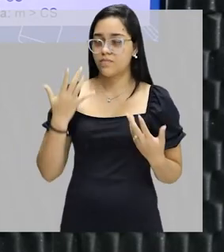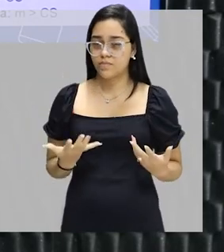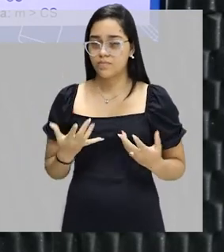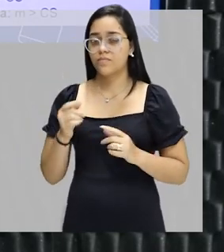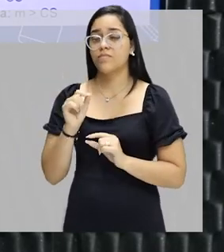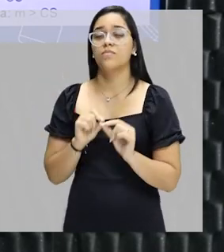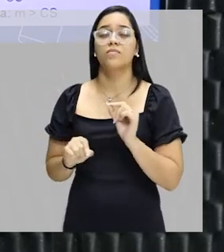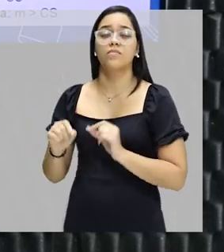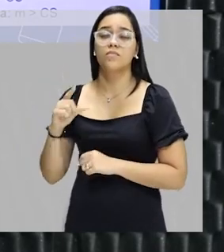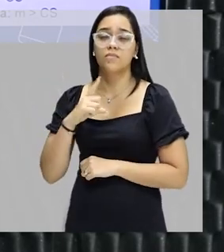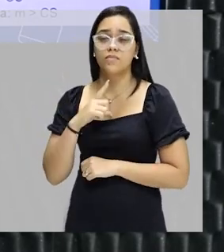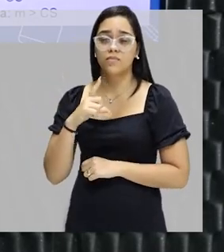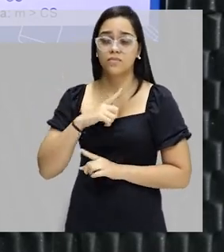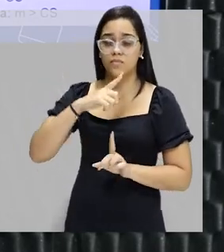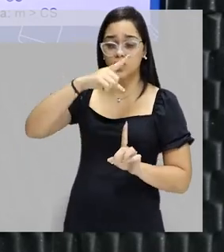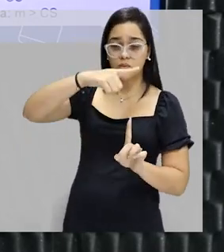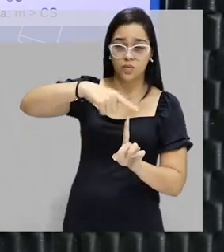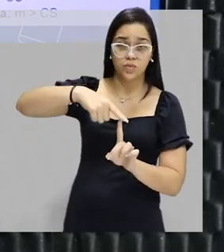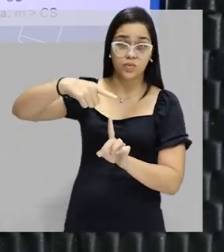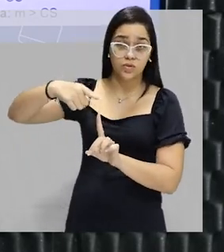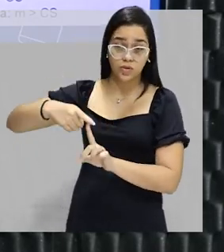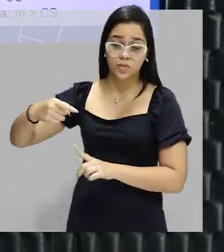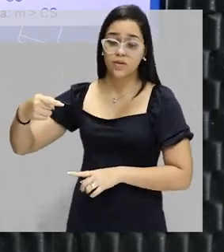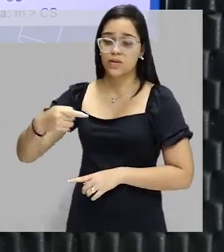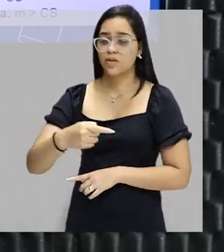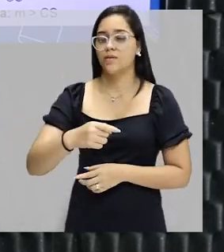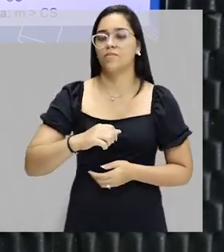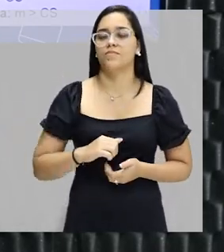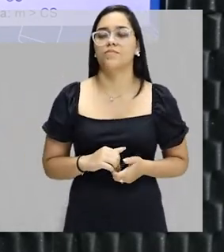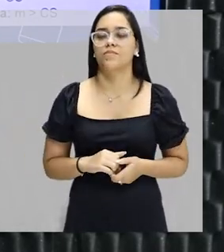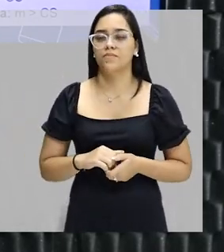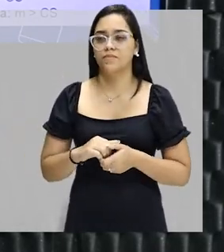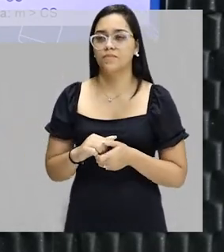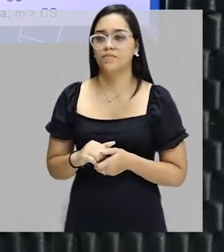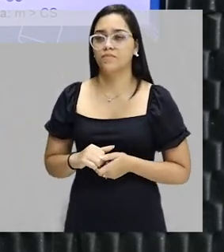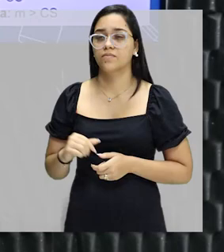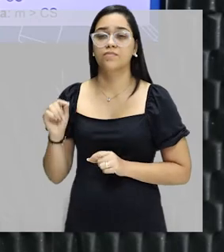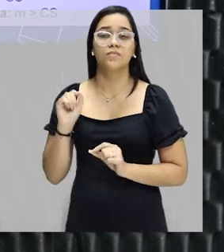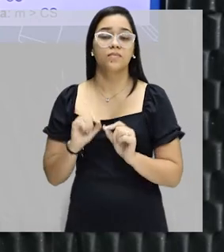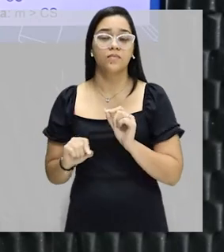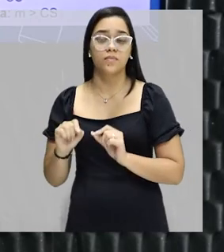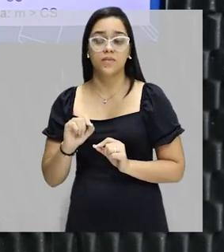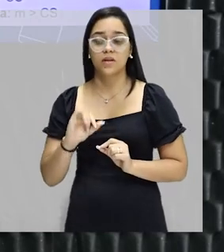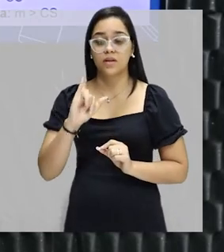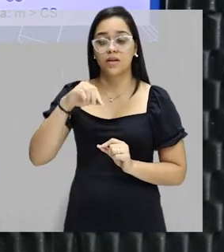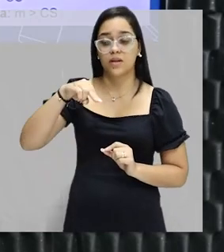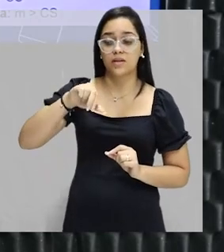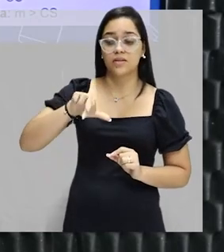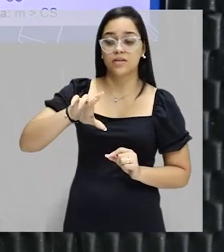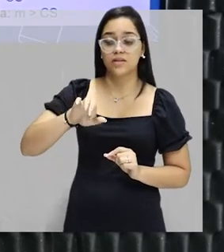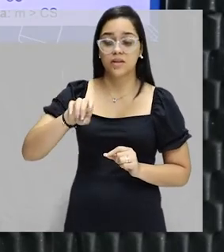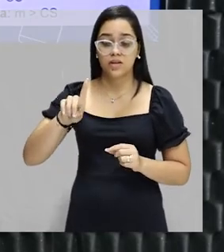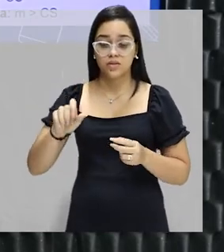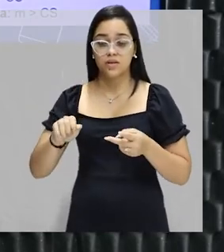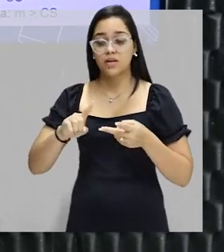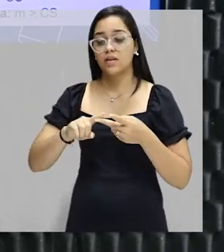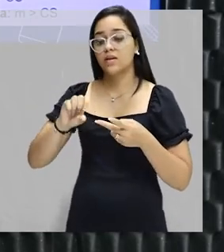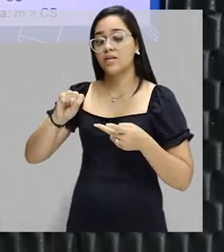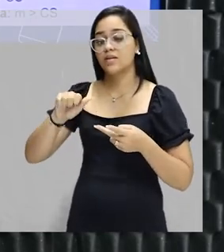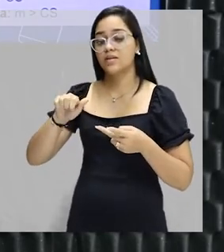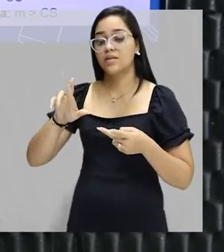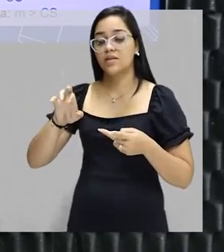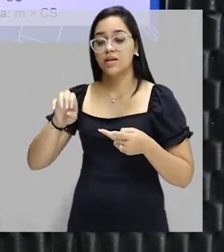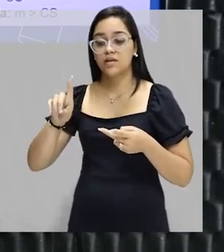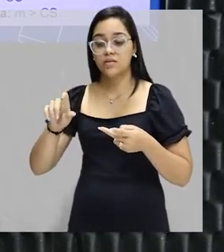nós vamos ter a classificação daquela solução em insaturada, saturada ou